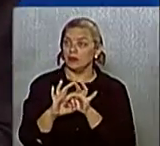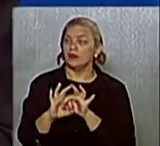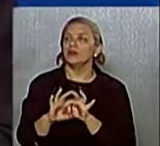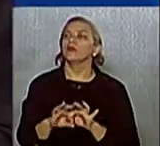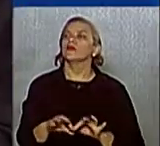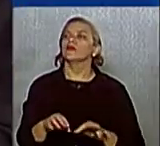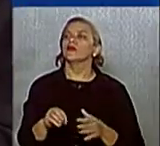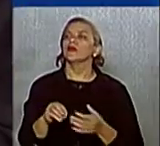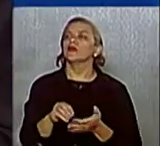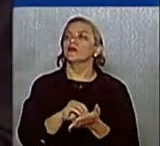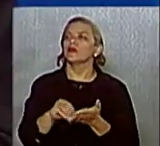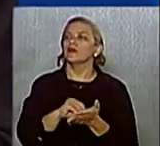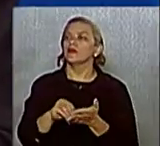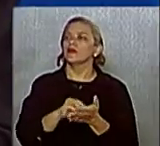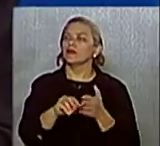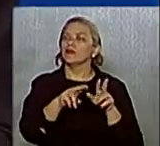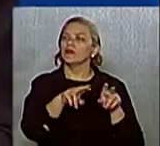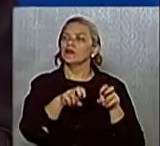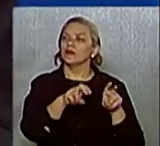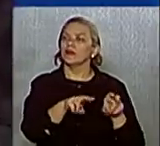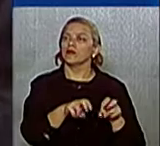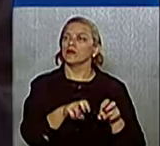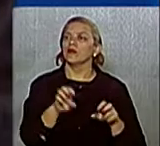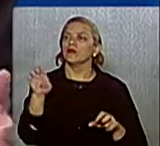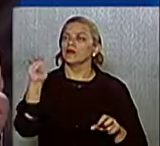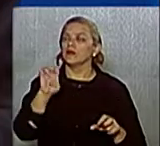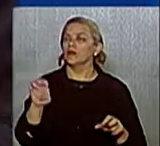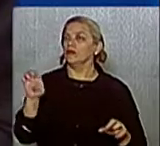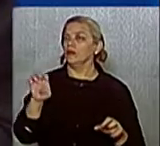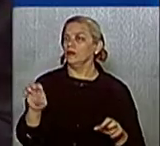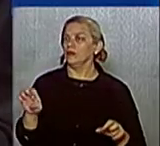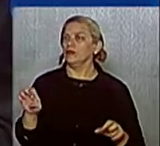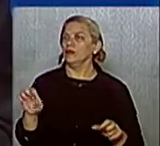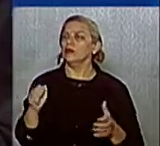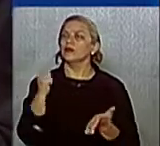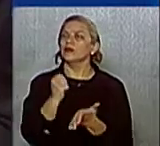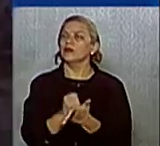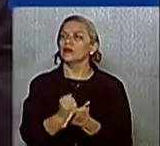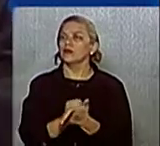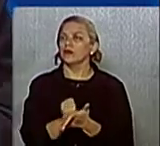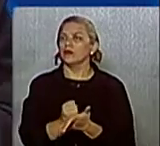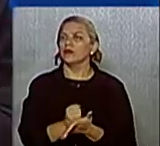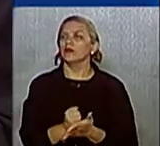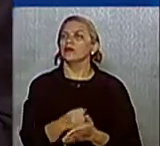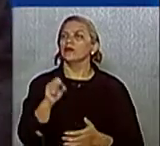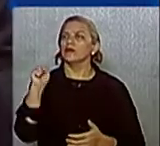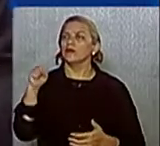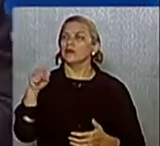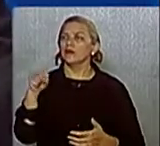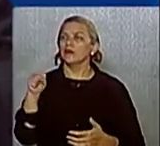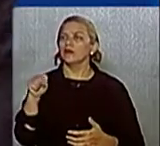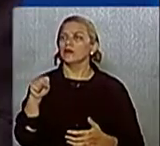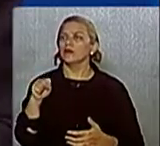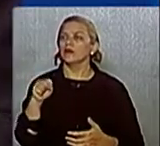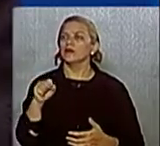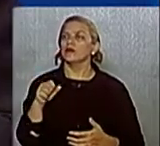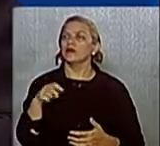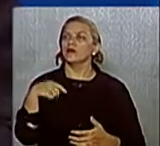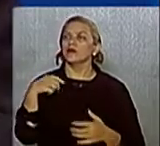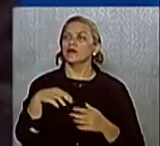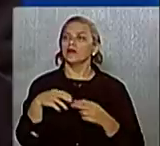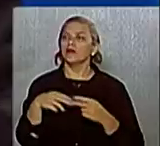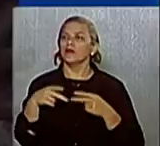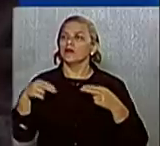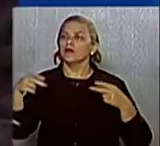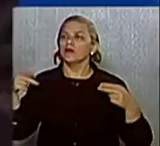Estado. Quero mandar um abraço para o Jovino e dizer que a licitação vai contratar, sim, os pequenos agricultores de Guará